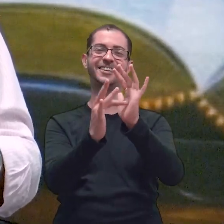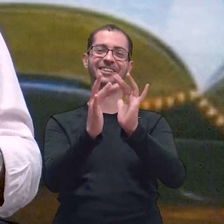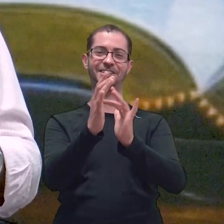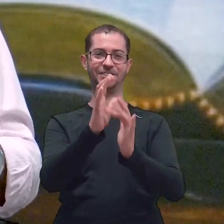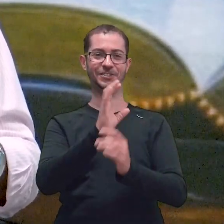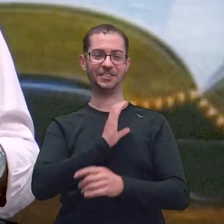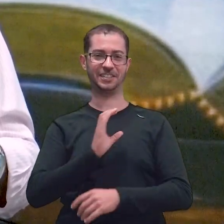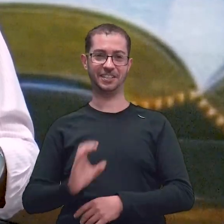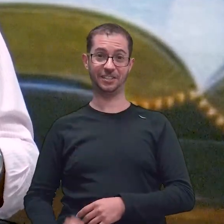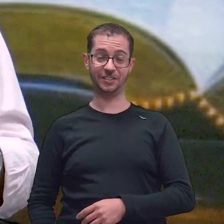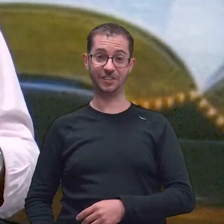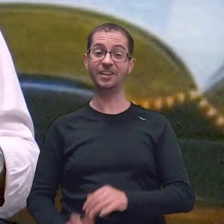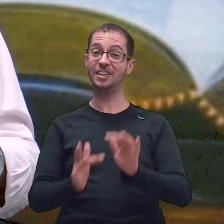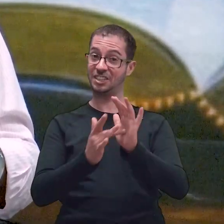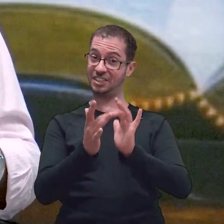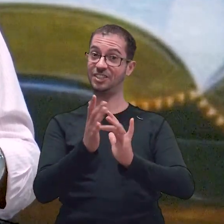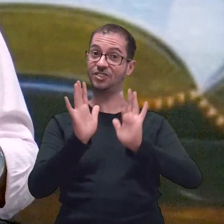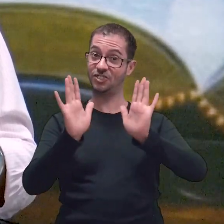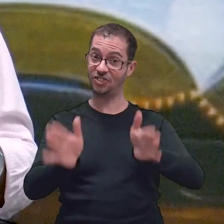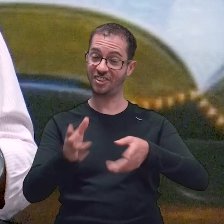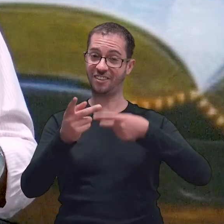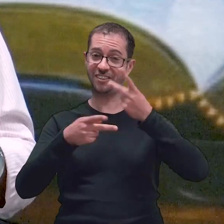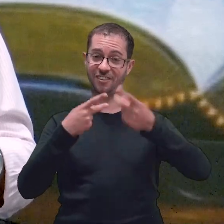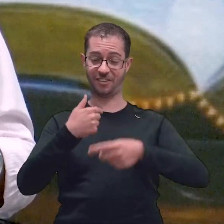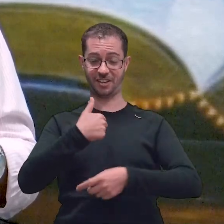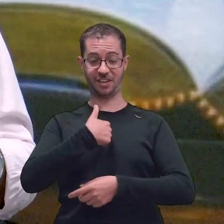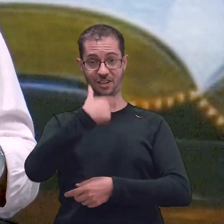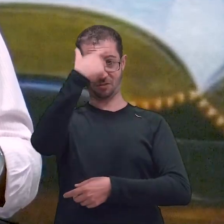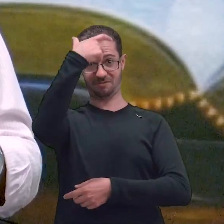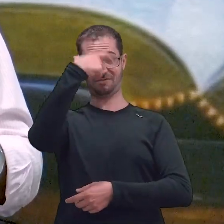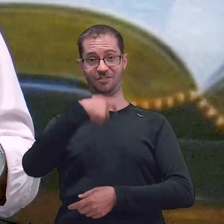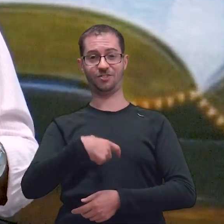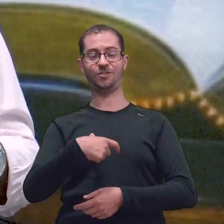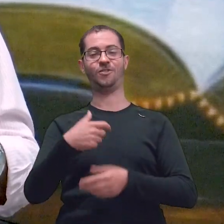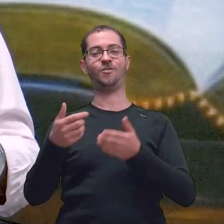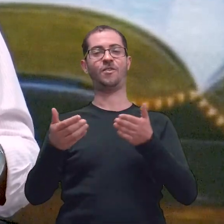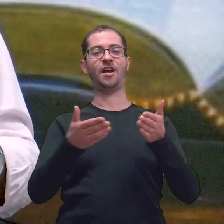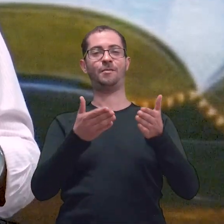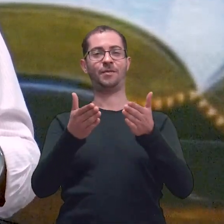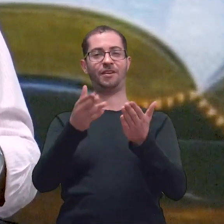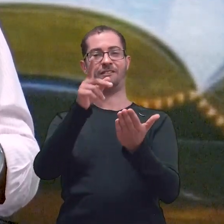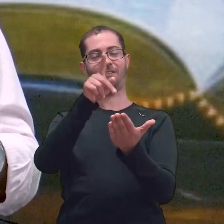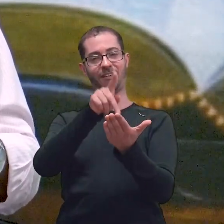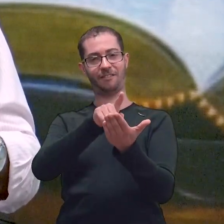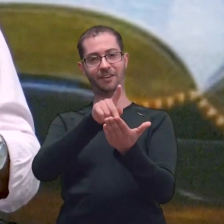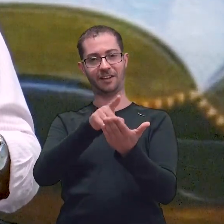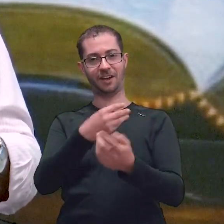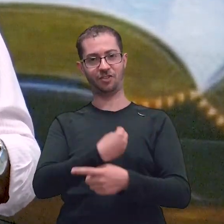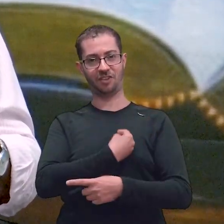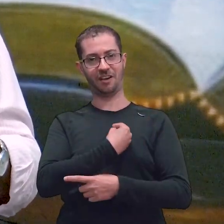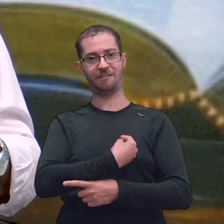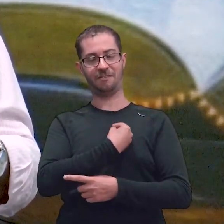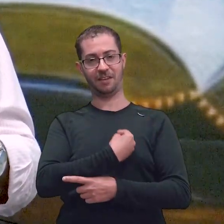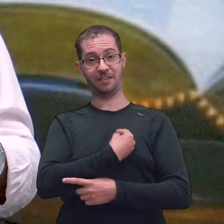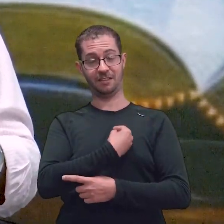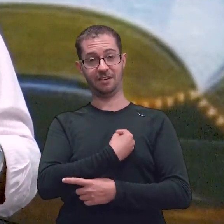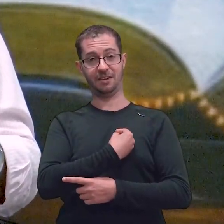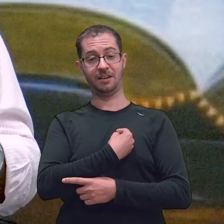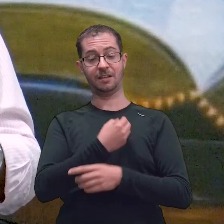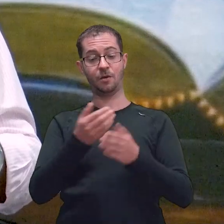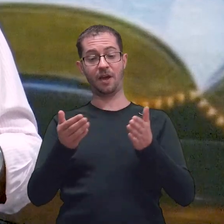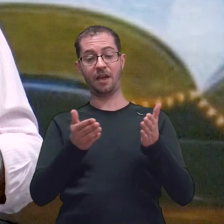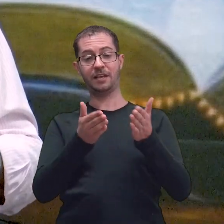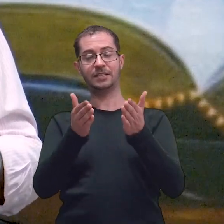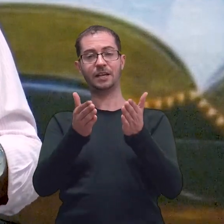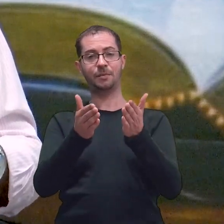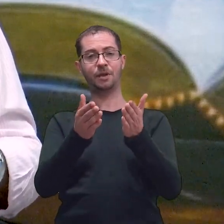Eu sou o caminho, a verdade e a vida. Ninguém vem ao Pai senão por mim. Então, esse caminho de Jesus